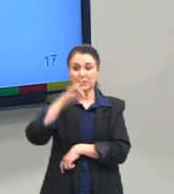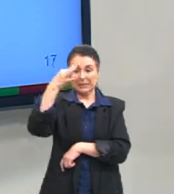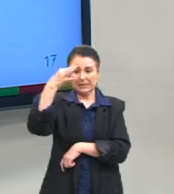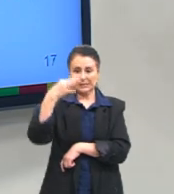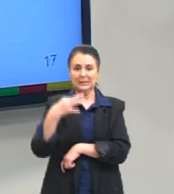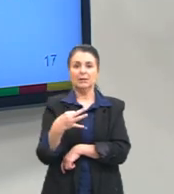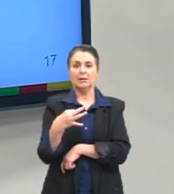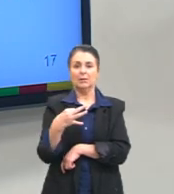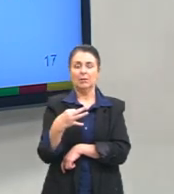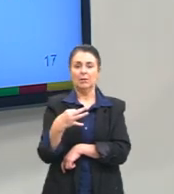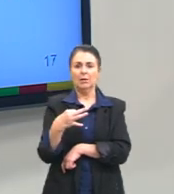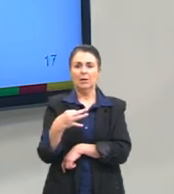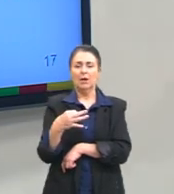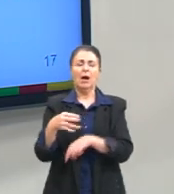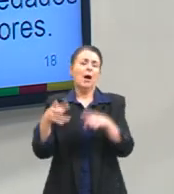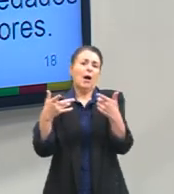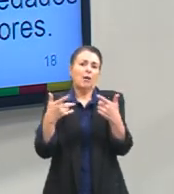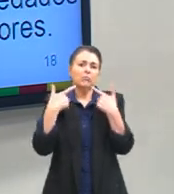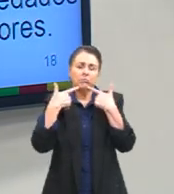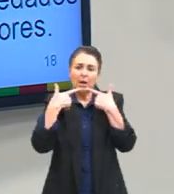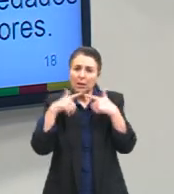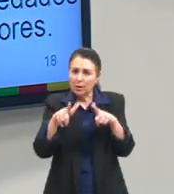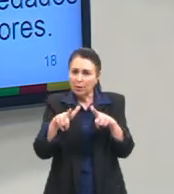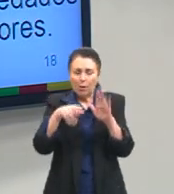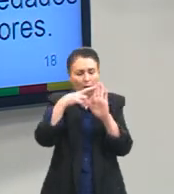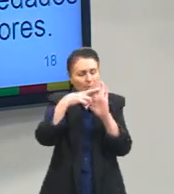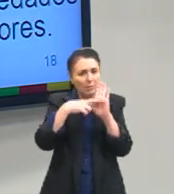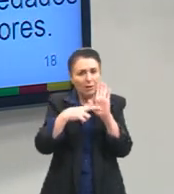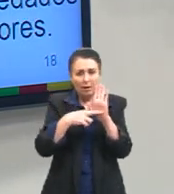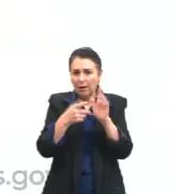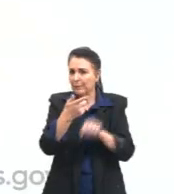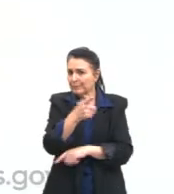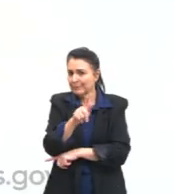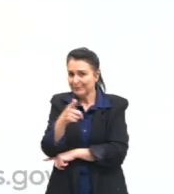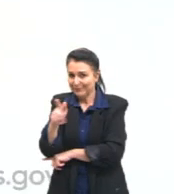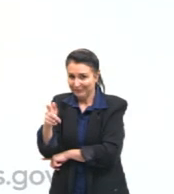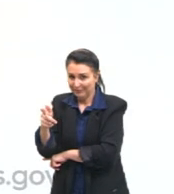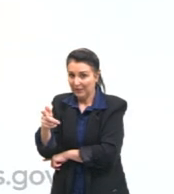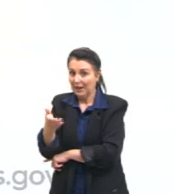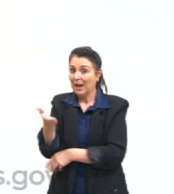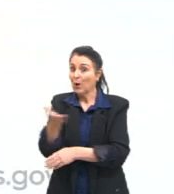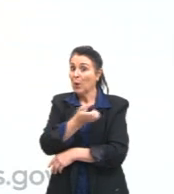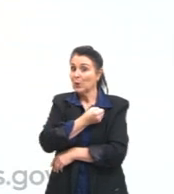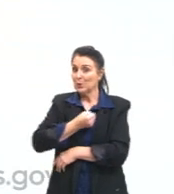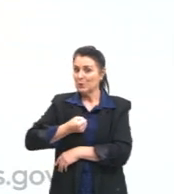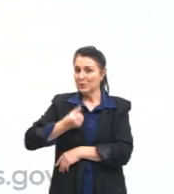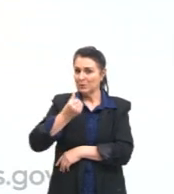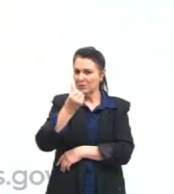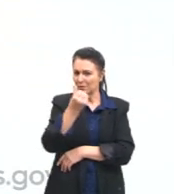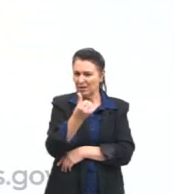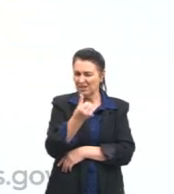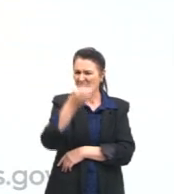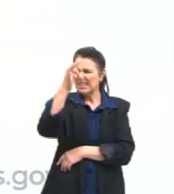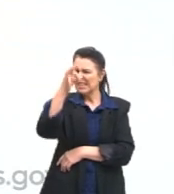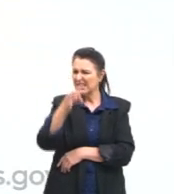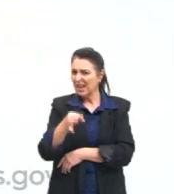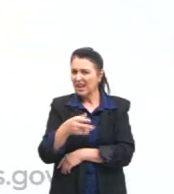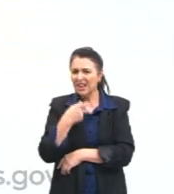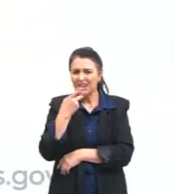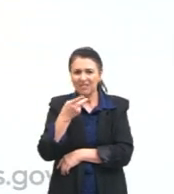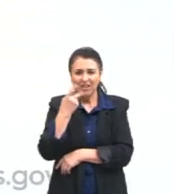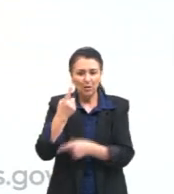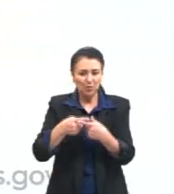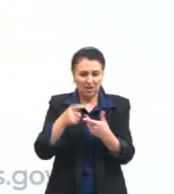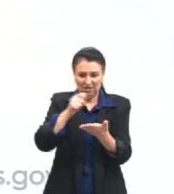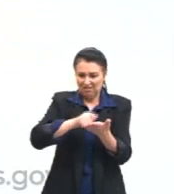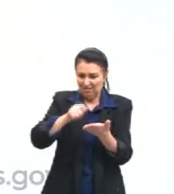língua como uma norma gramática. O mito 6 nos diz que o certo é falar assim porque se escreve